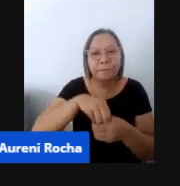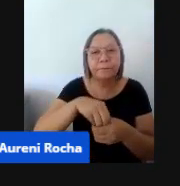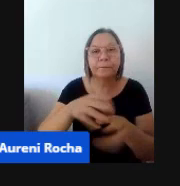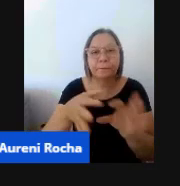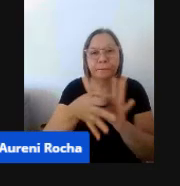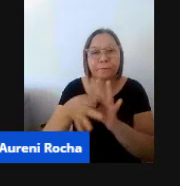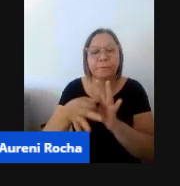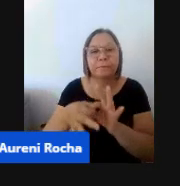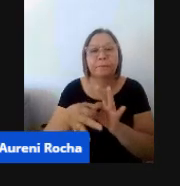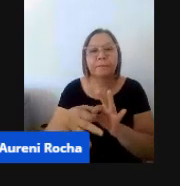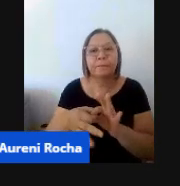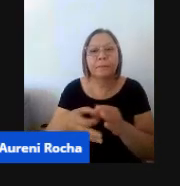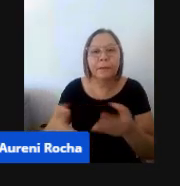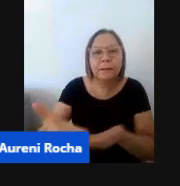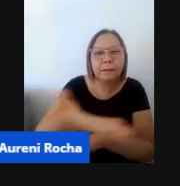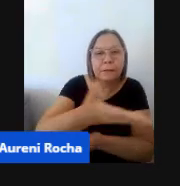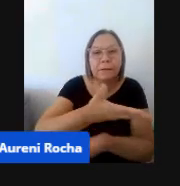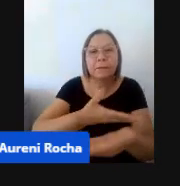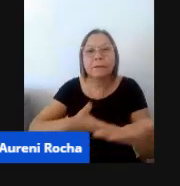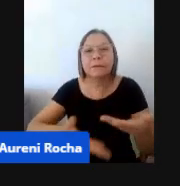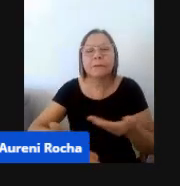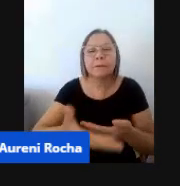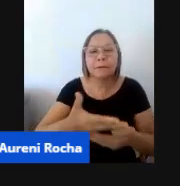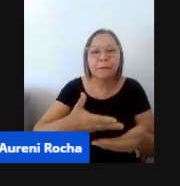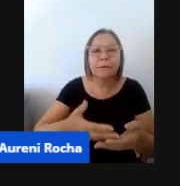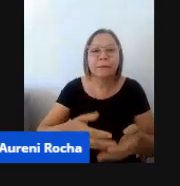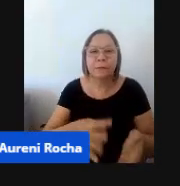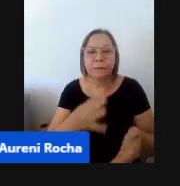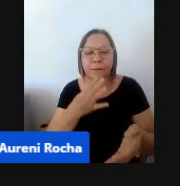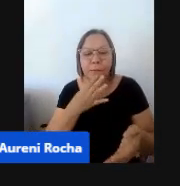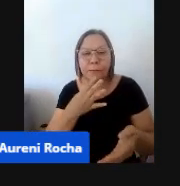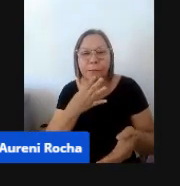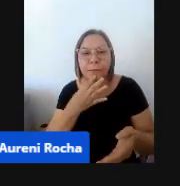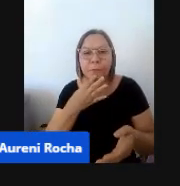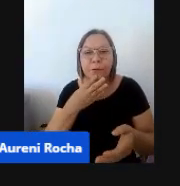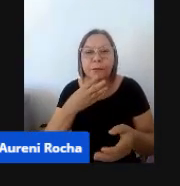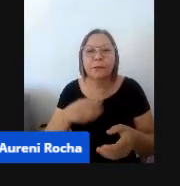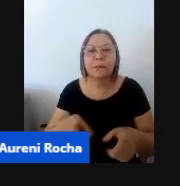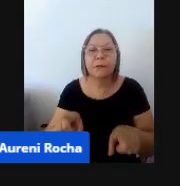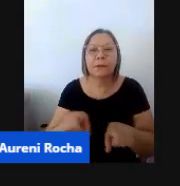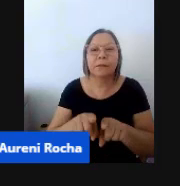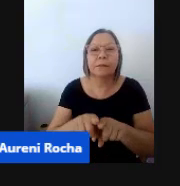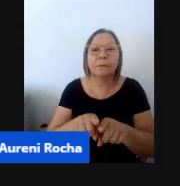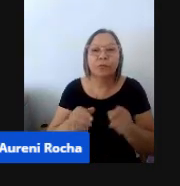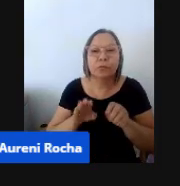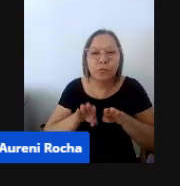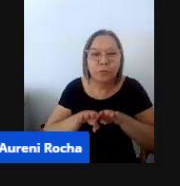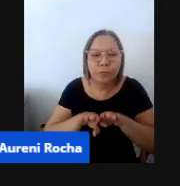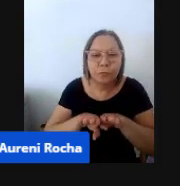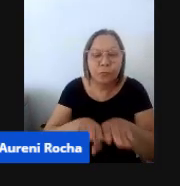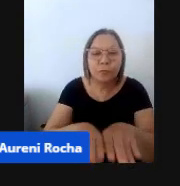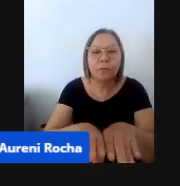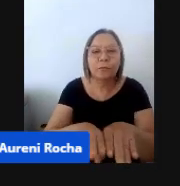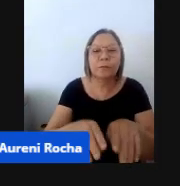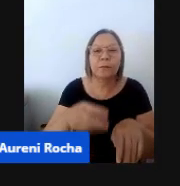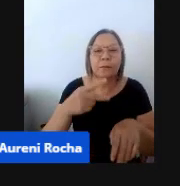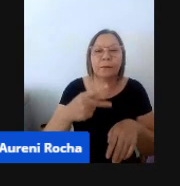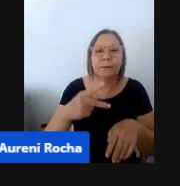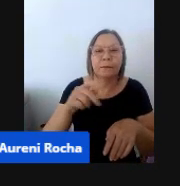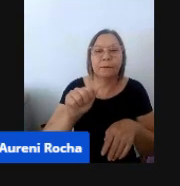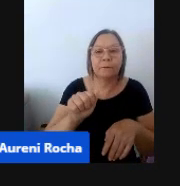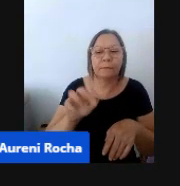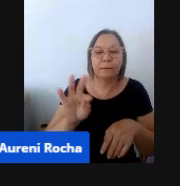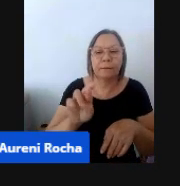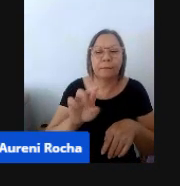mas entrelaçando-os com os conhecimentos que fazem parte do patrimônio cultural, né? Essa é a função